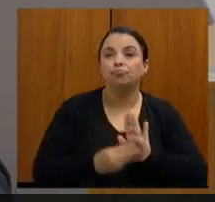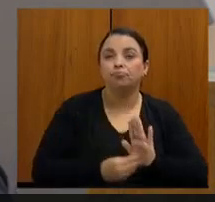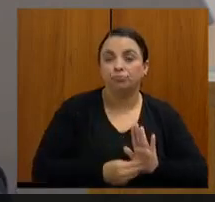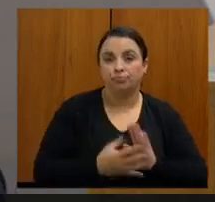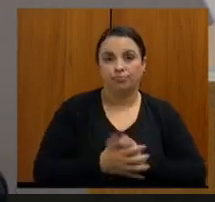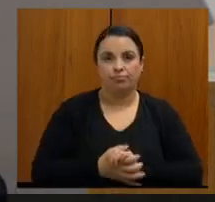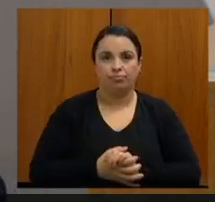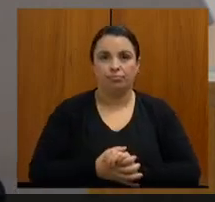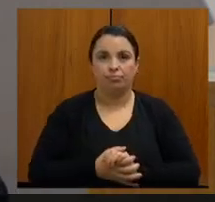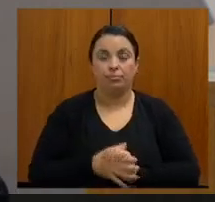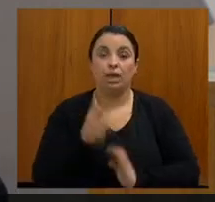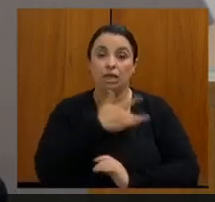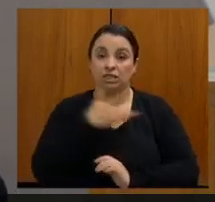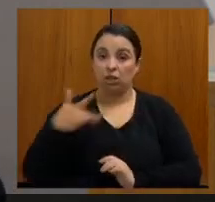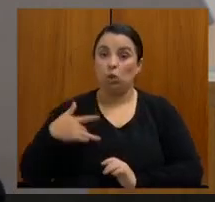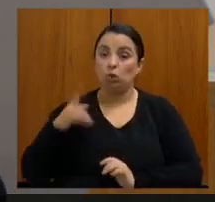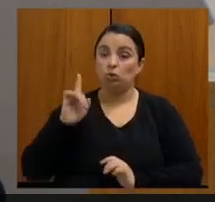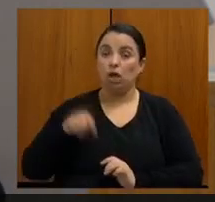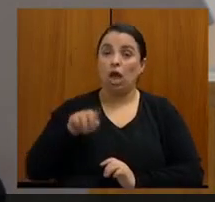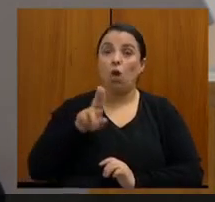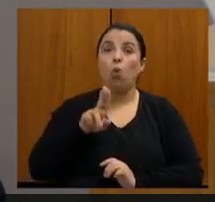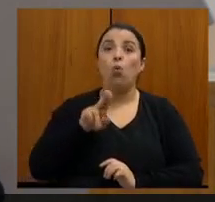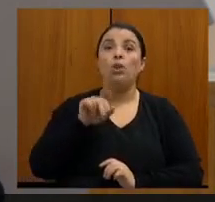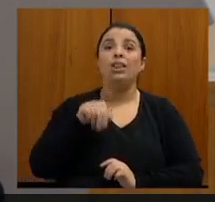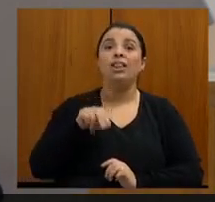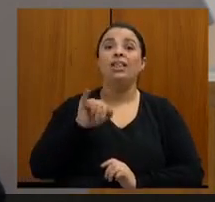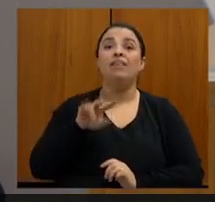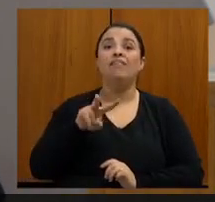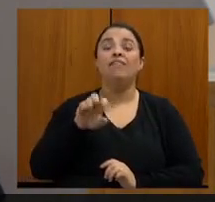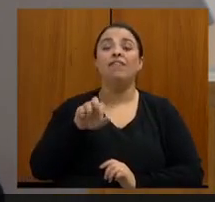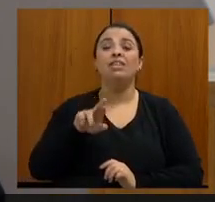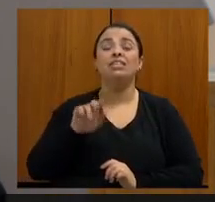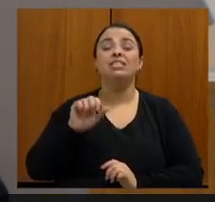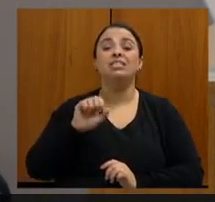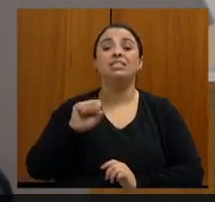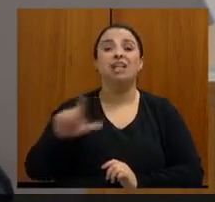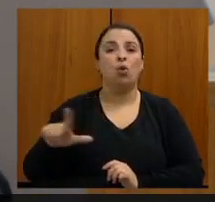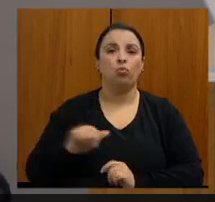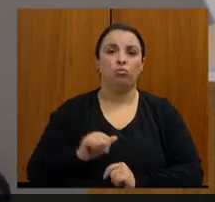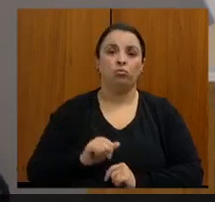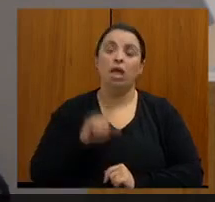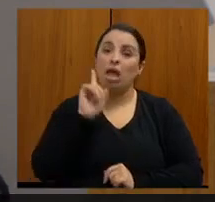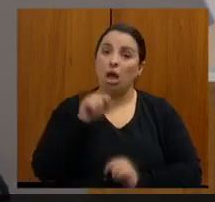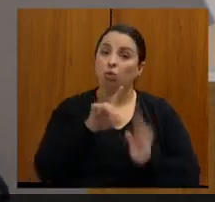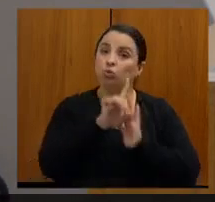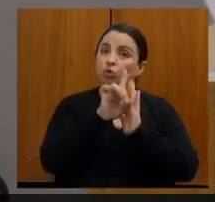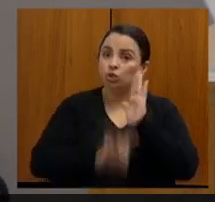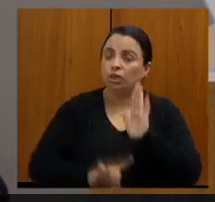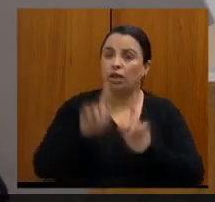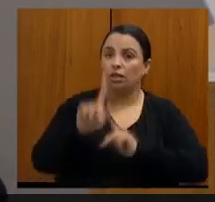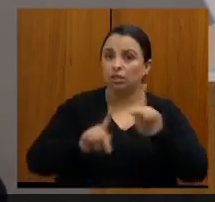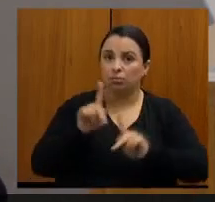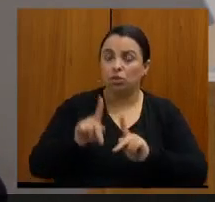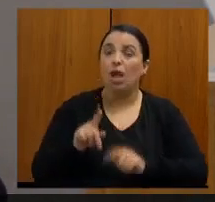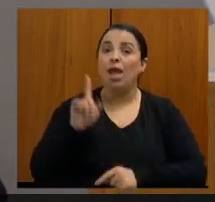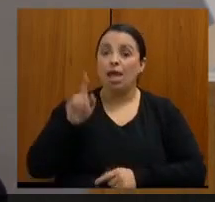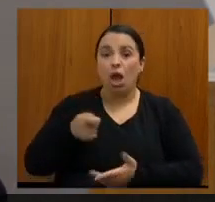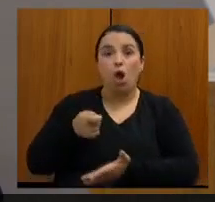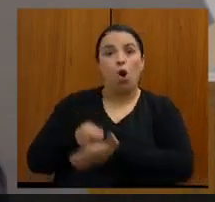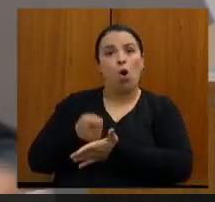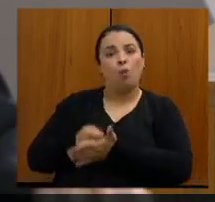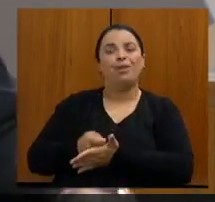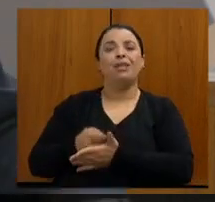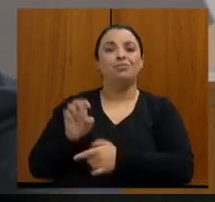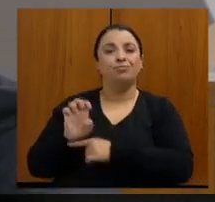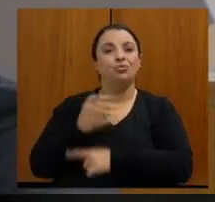ela é universal, e é um direito do cidadão, e é um dever do Estado. Então, nós temos que tratar isso com muito cuidado